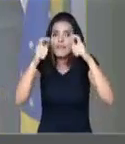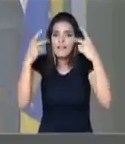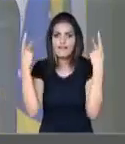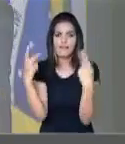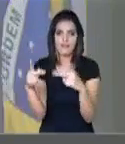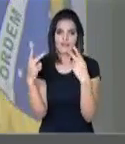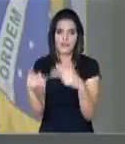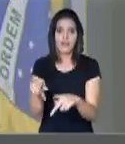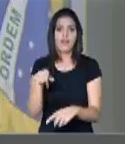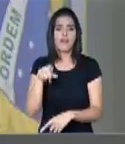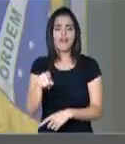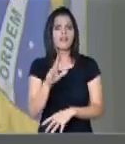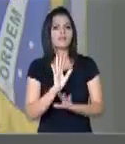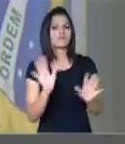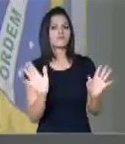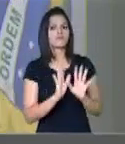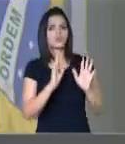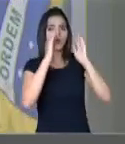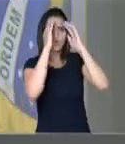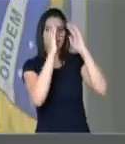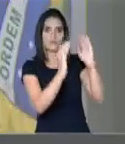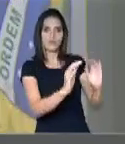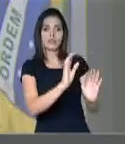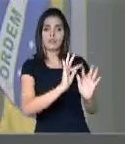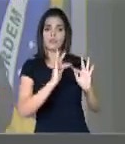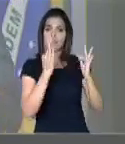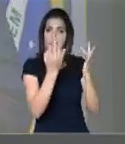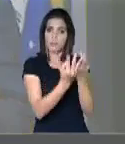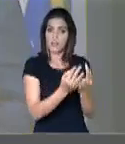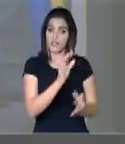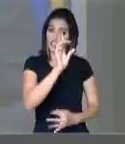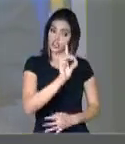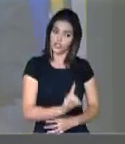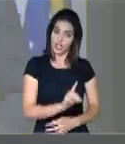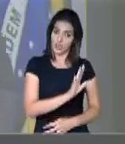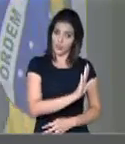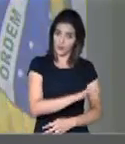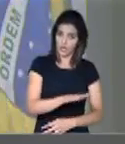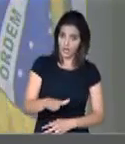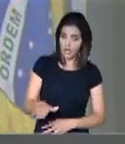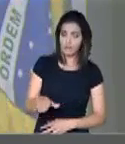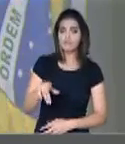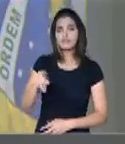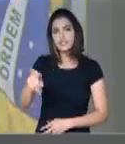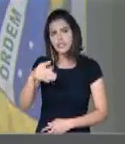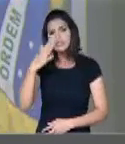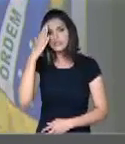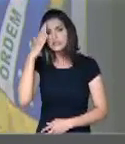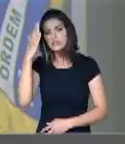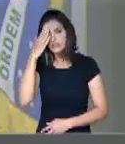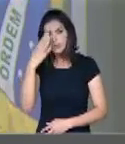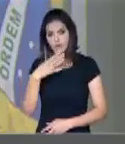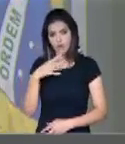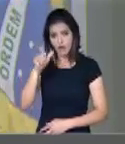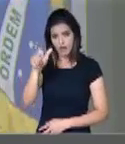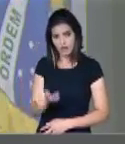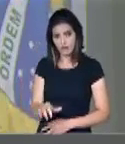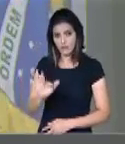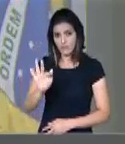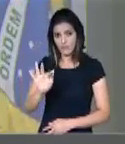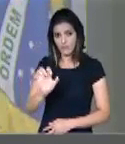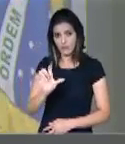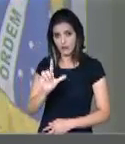respeita a família e o direito de nossas crianças, sabe o mal que esse